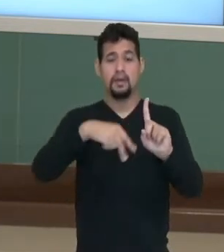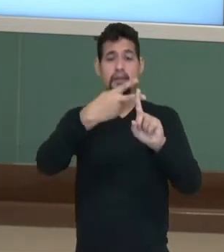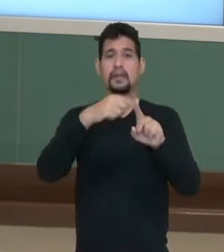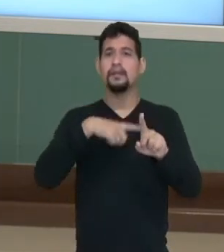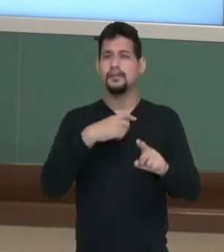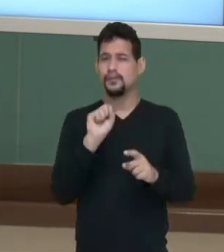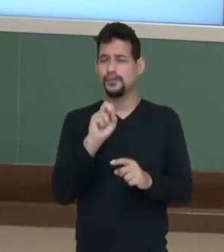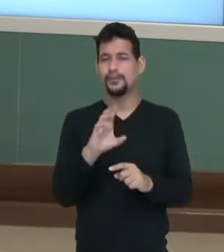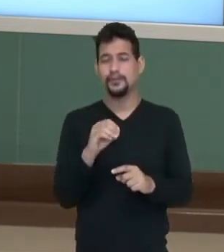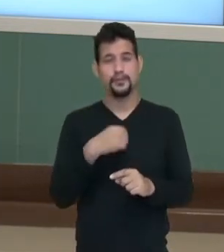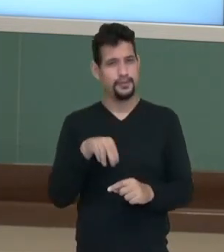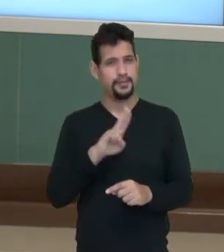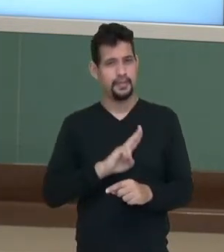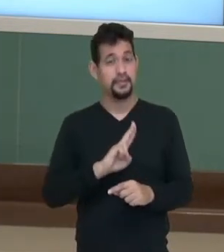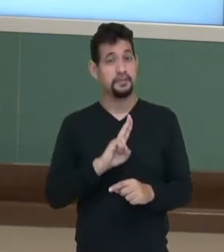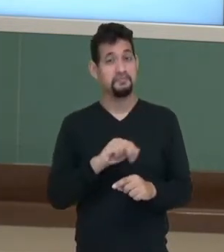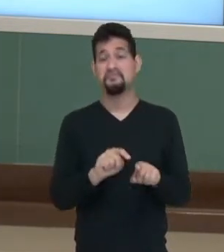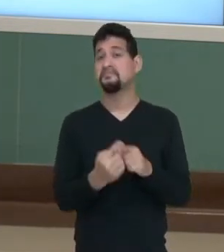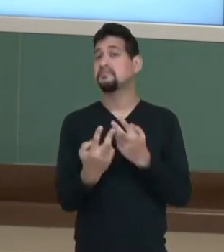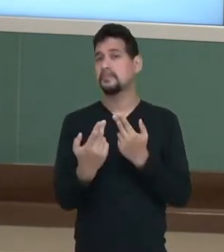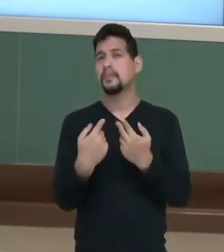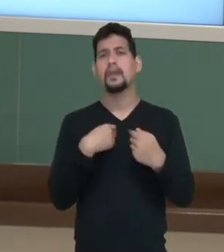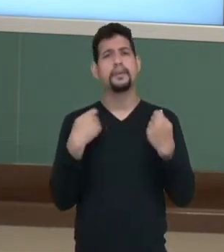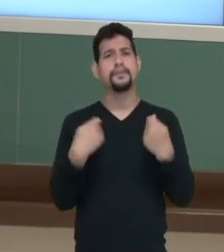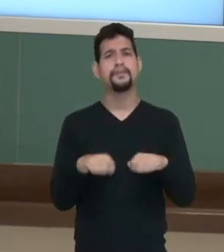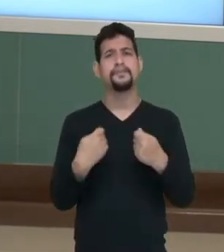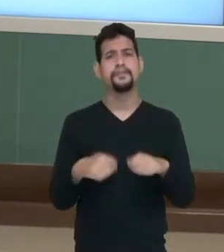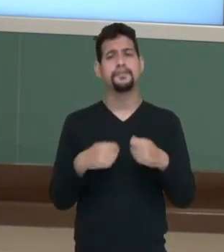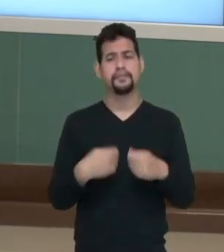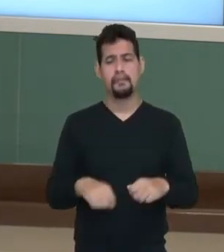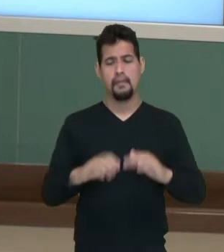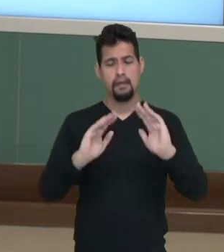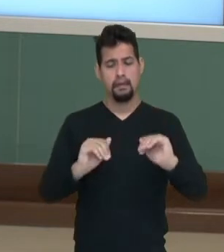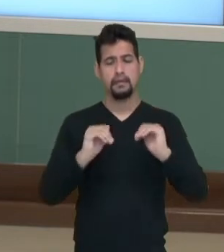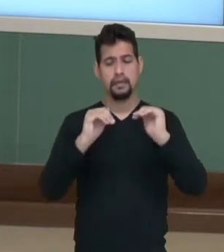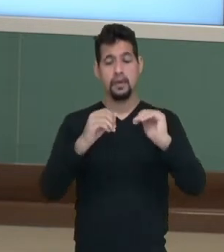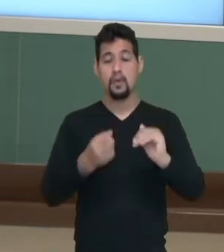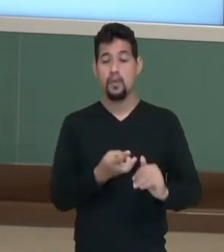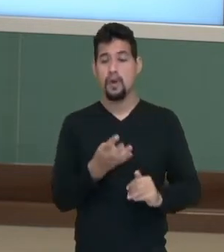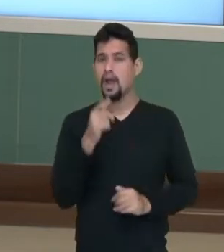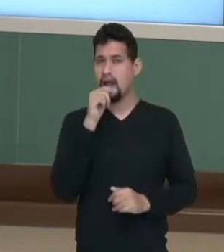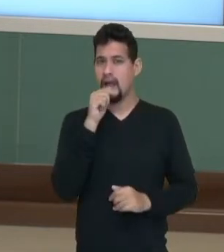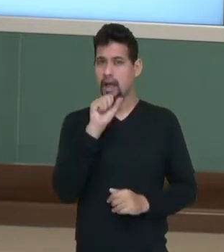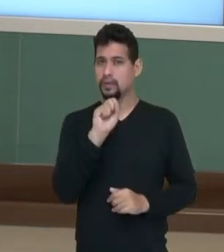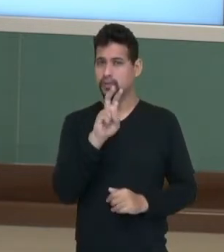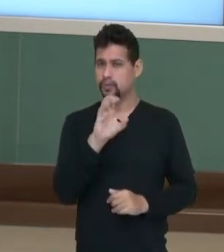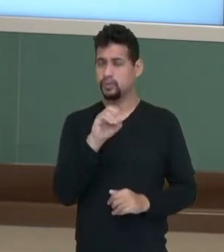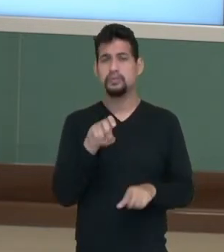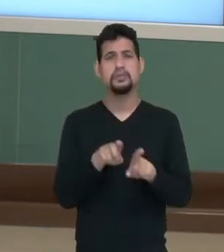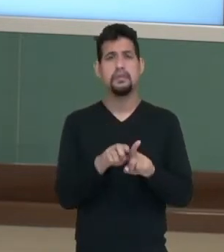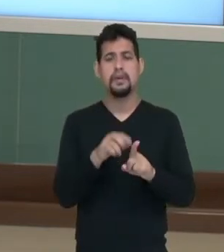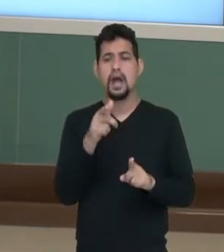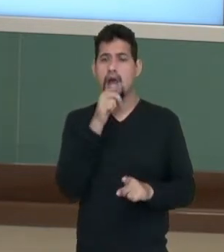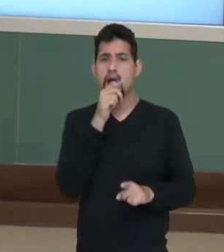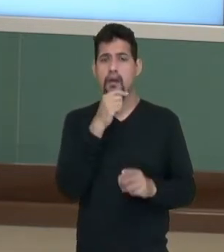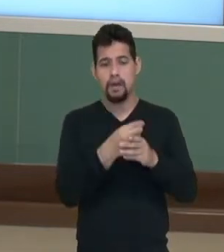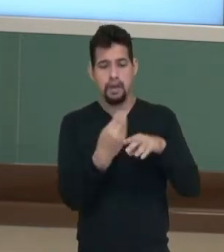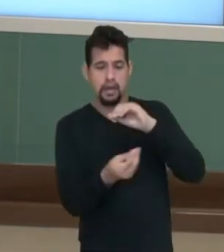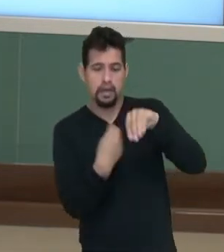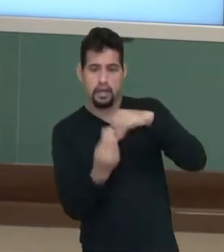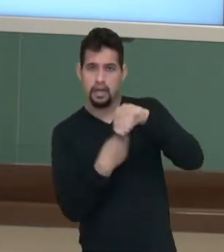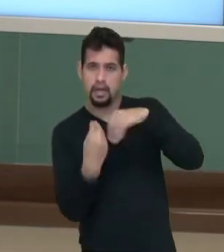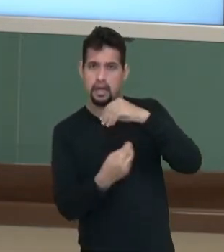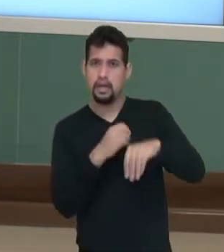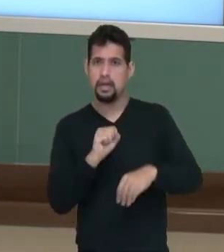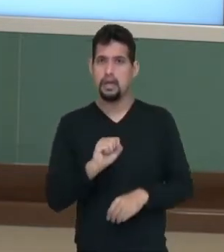concentrado usado? Da mesma forma eu preciso dobrar a quantidade de água de suco, a quantidade de água misturada nesse